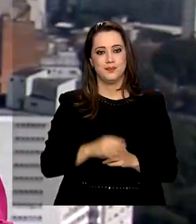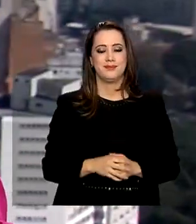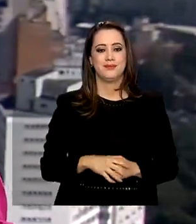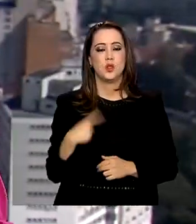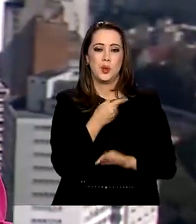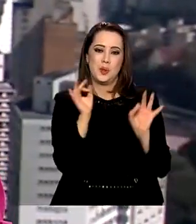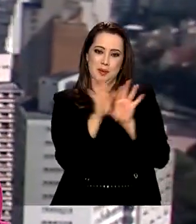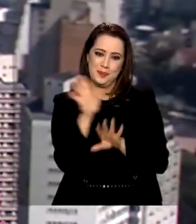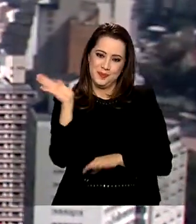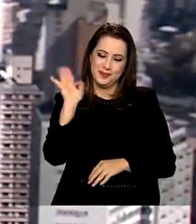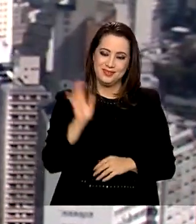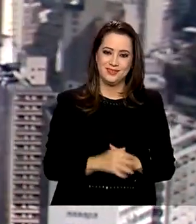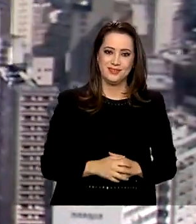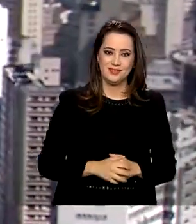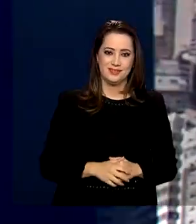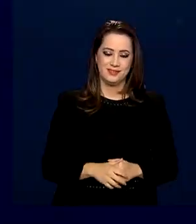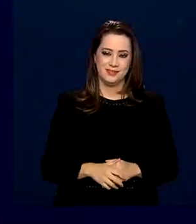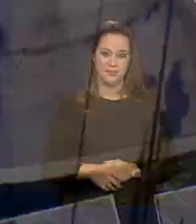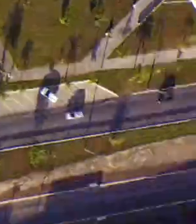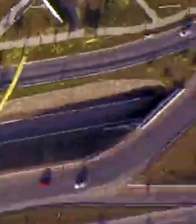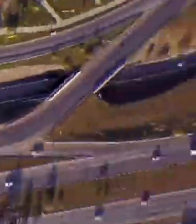ficamos por aqui e até a próxima edição.